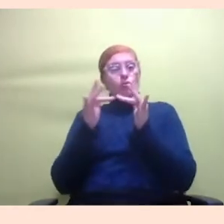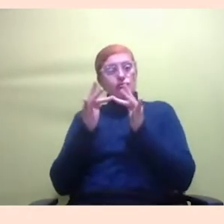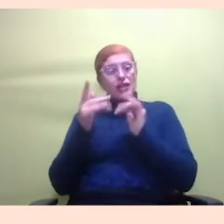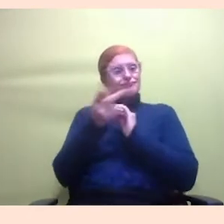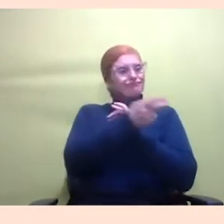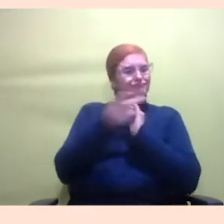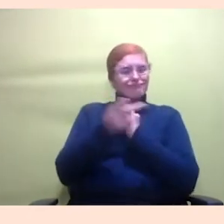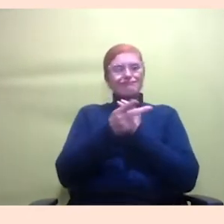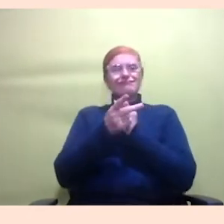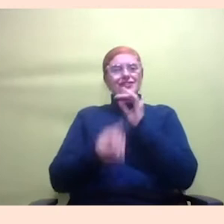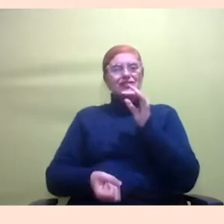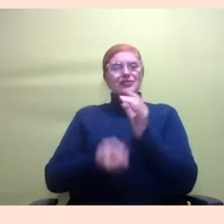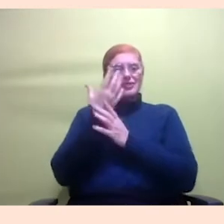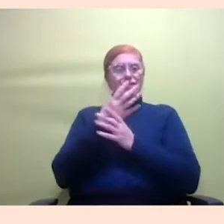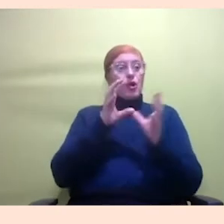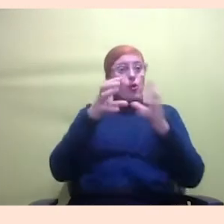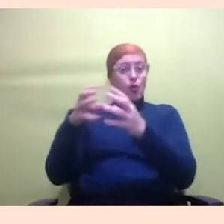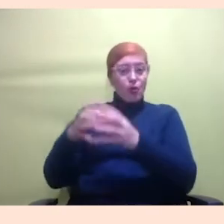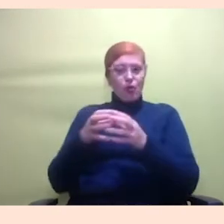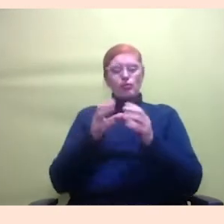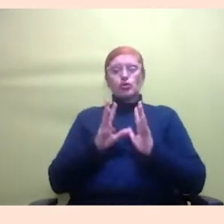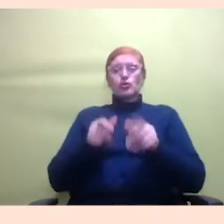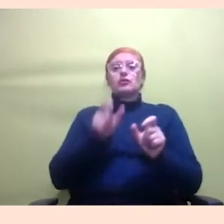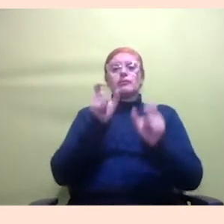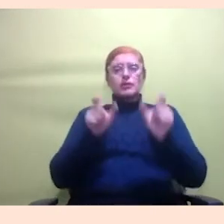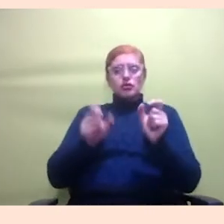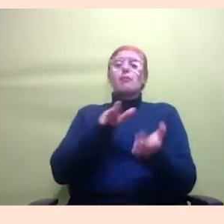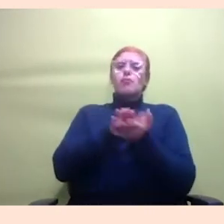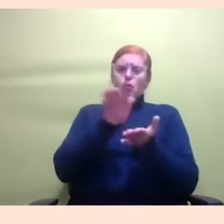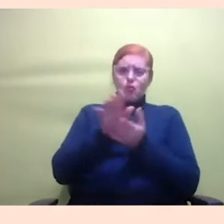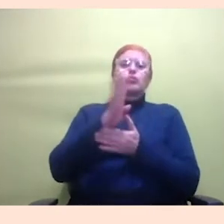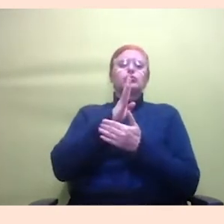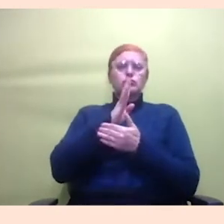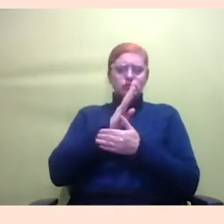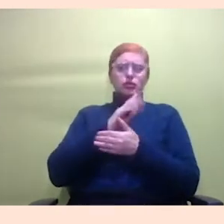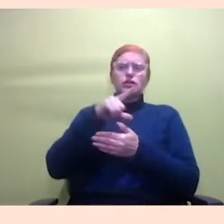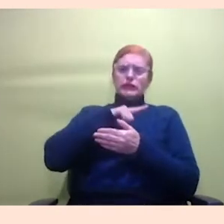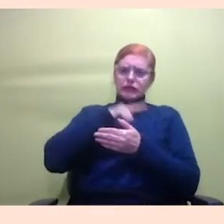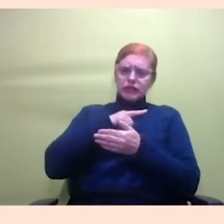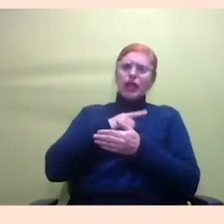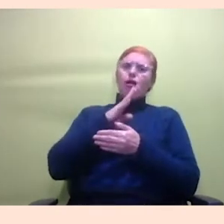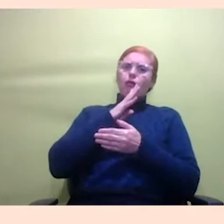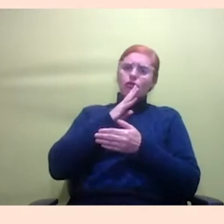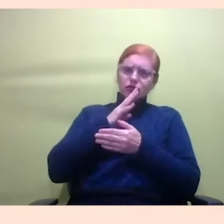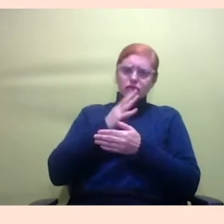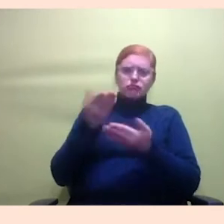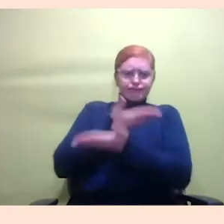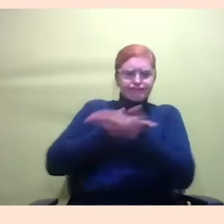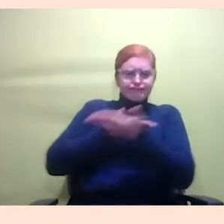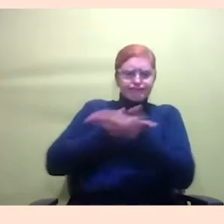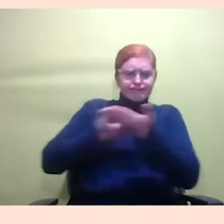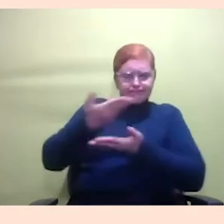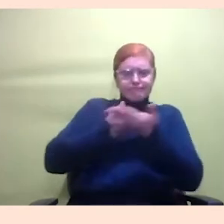pensando que todas as pessoas estão produzindo conhecimento e tem algo para trocar se a gente vem com esse conhecimento mais técnico de uma